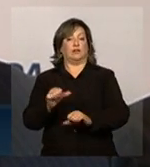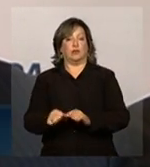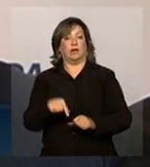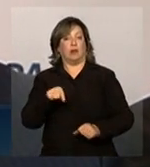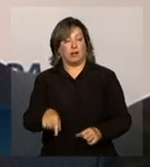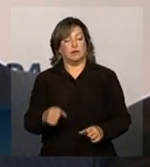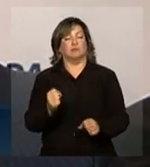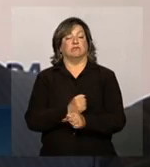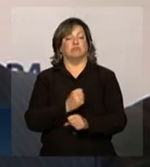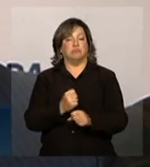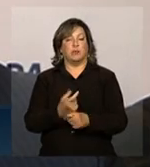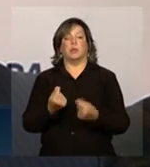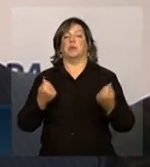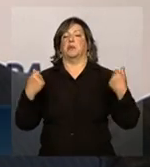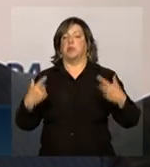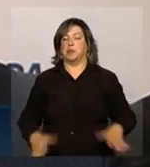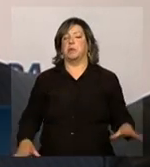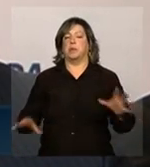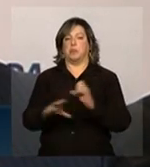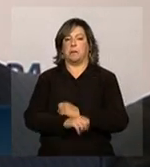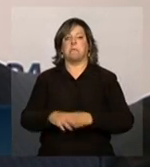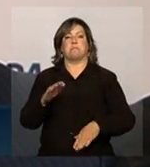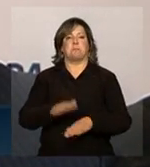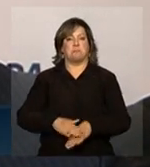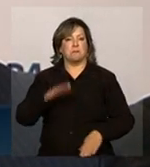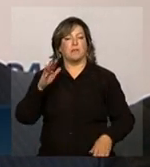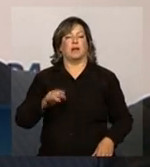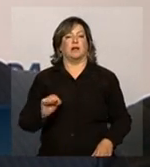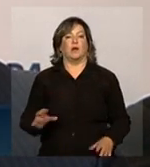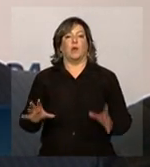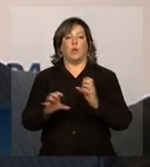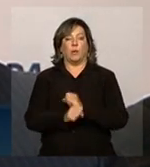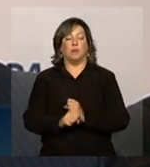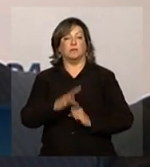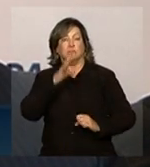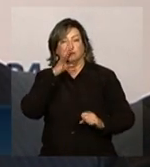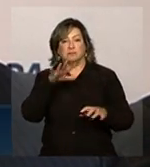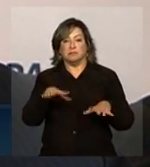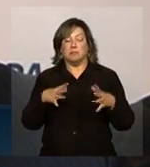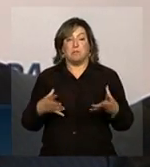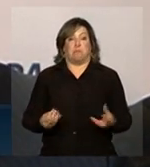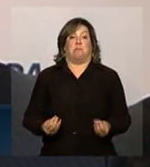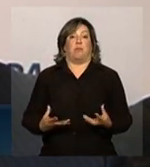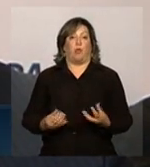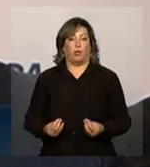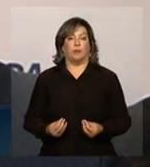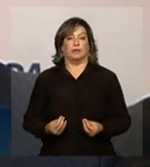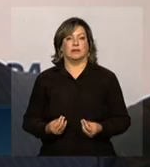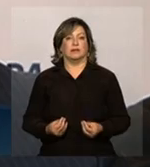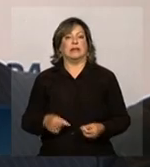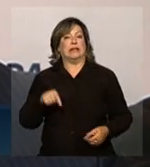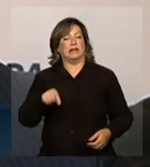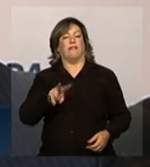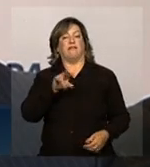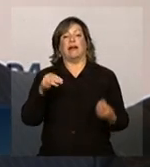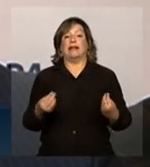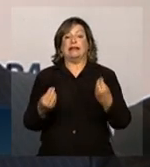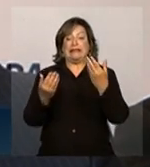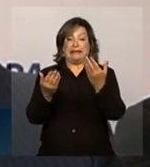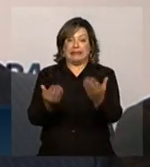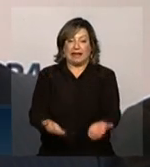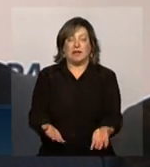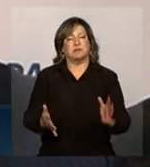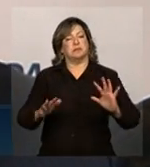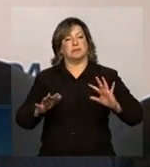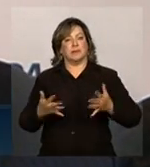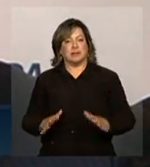empreendimento de grande magnitude. Os números impressionam e irá proporcionar, uma